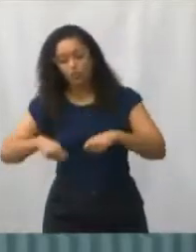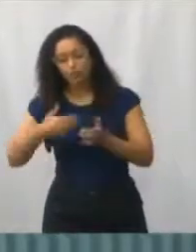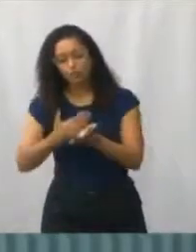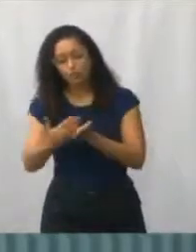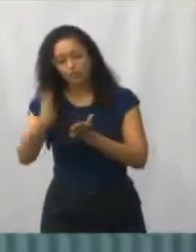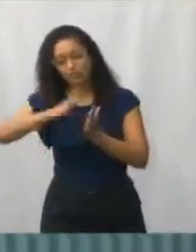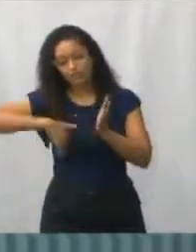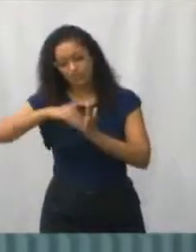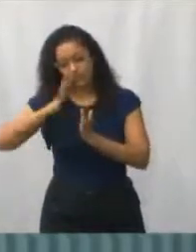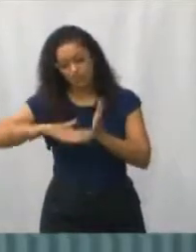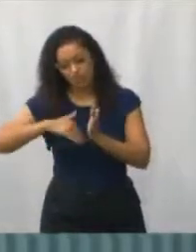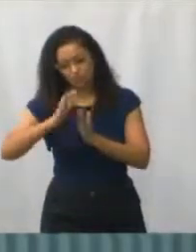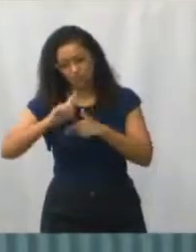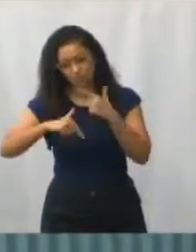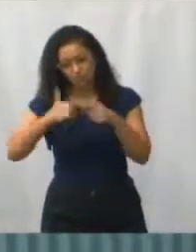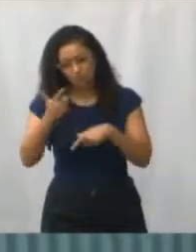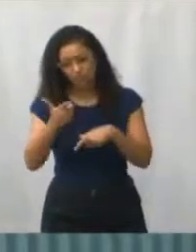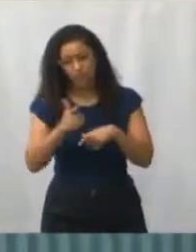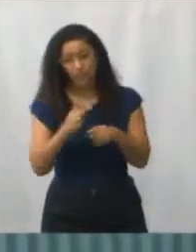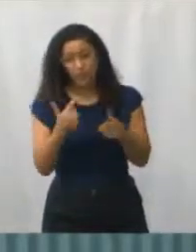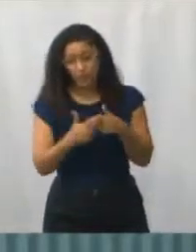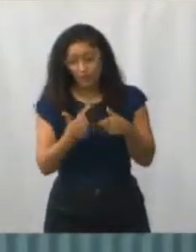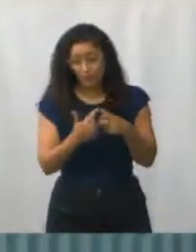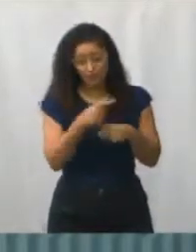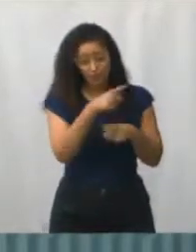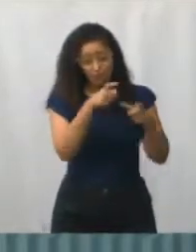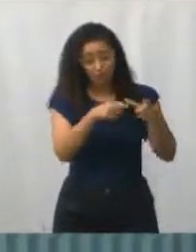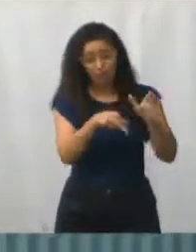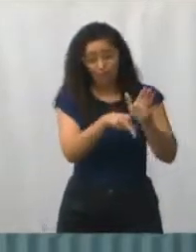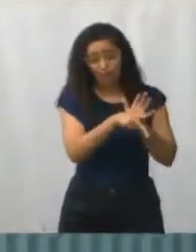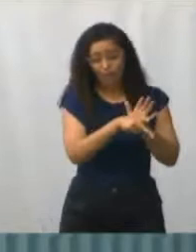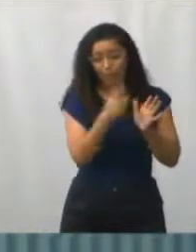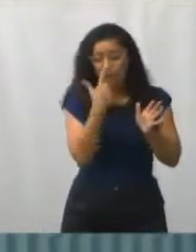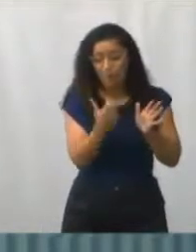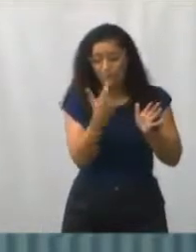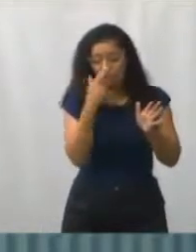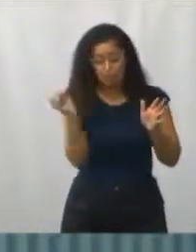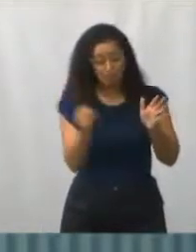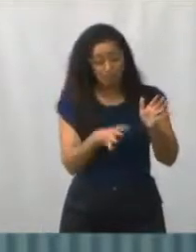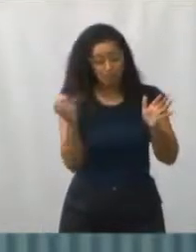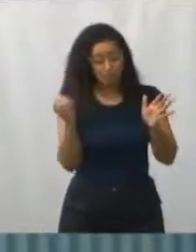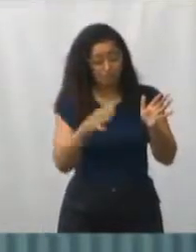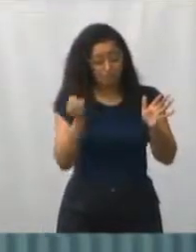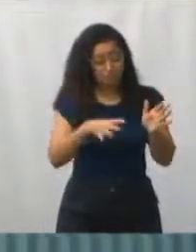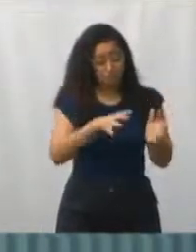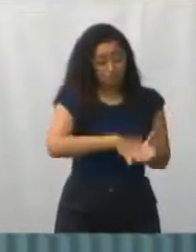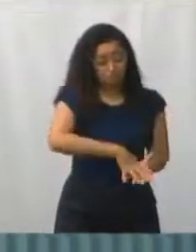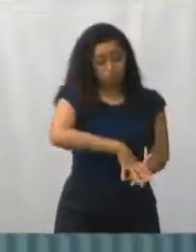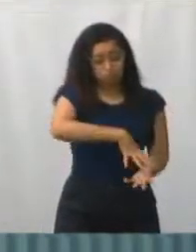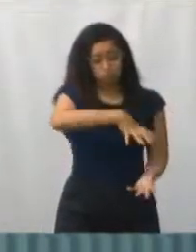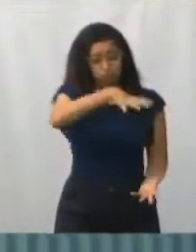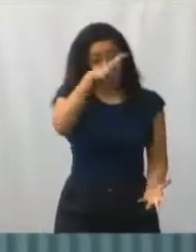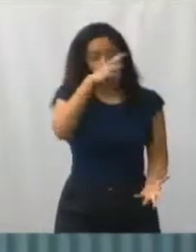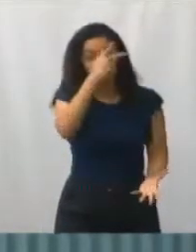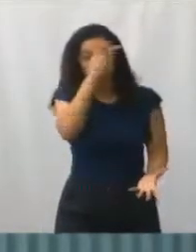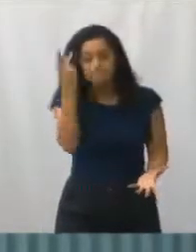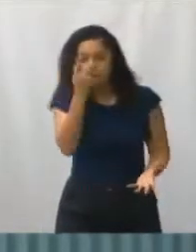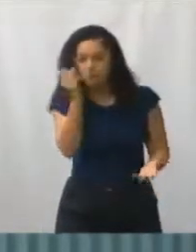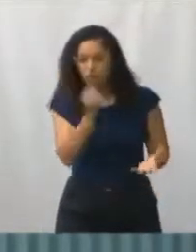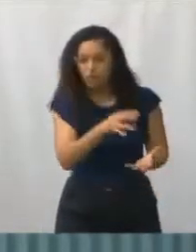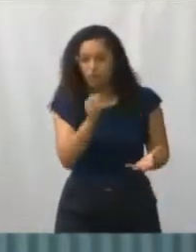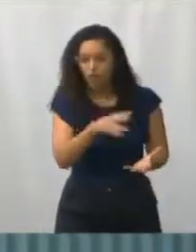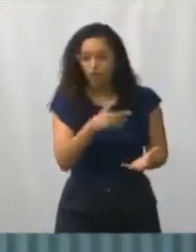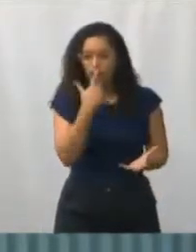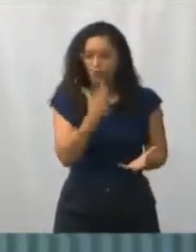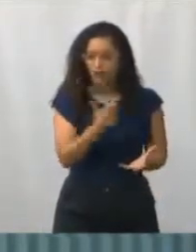como é uma área onde as pessoas depositam muito entulho, muito lixo, acabou ofuscando aquele trabalho que foi feito. Mas,